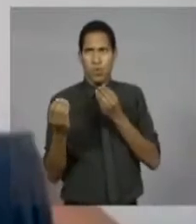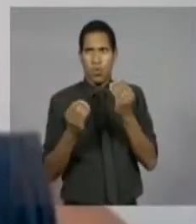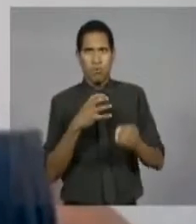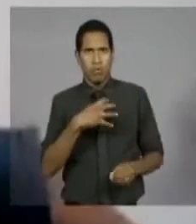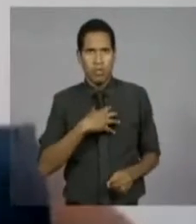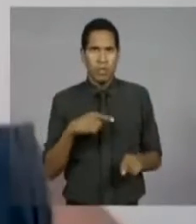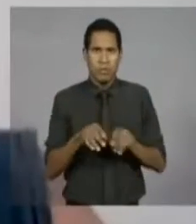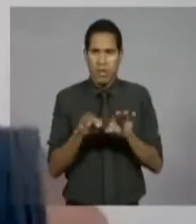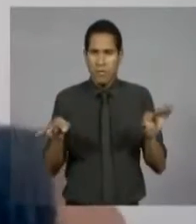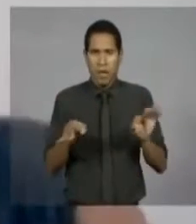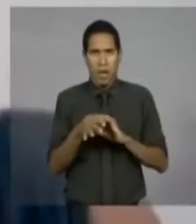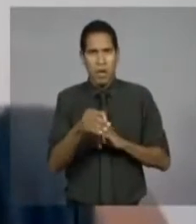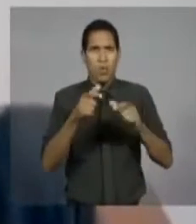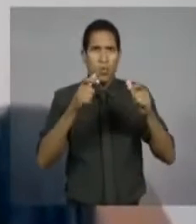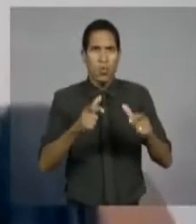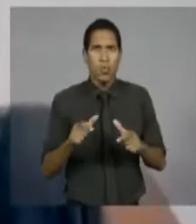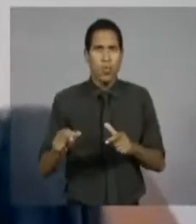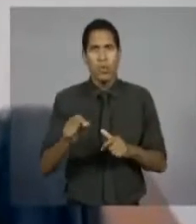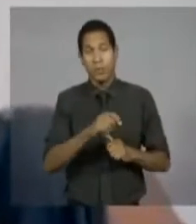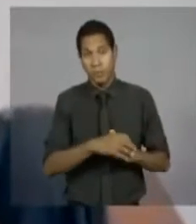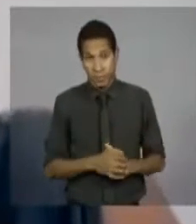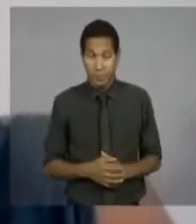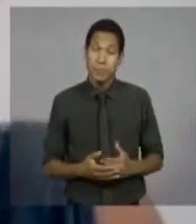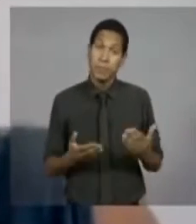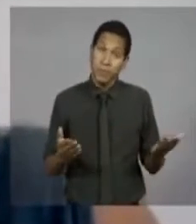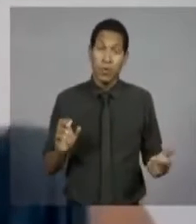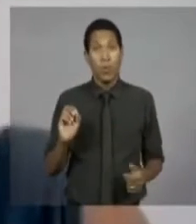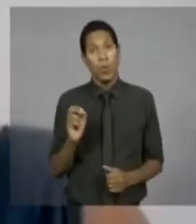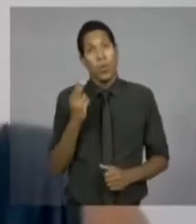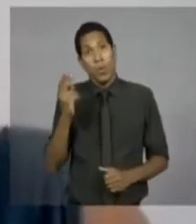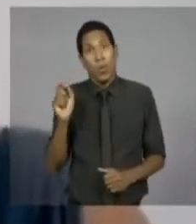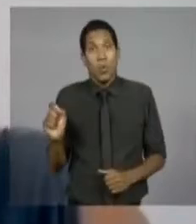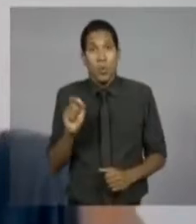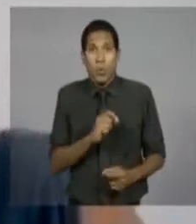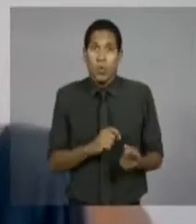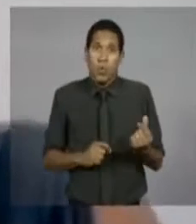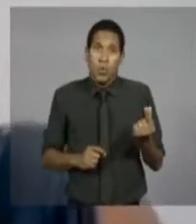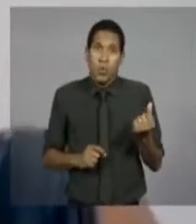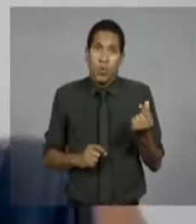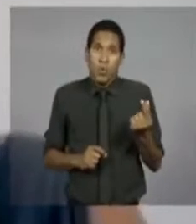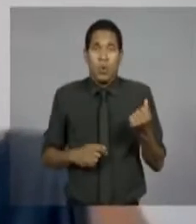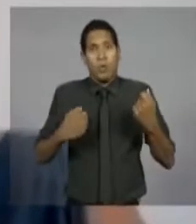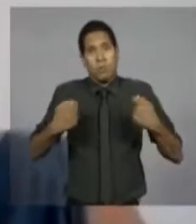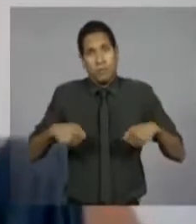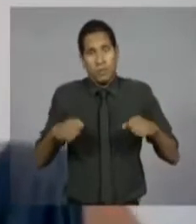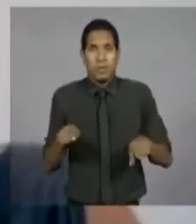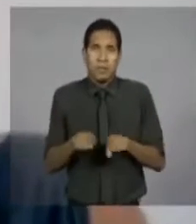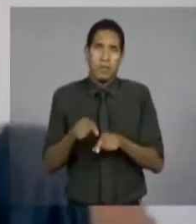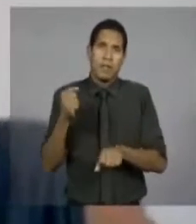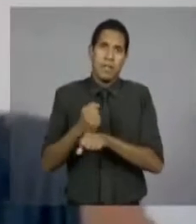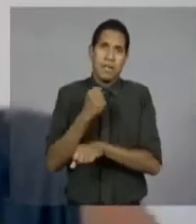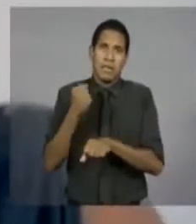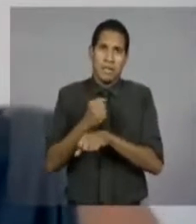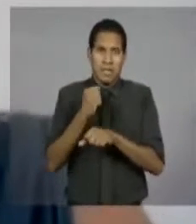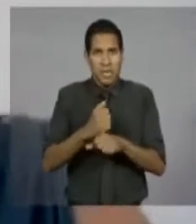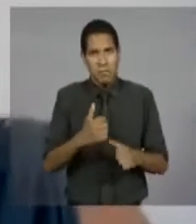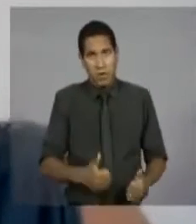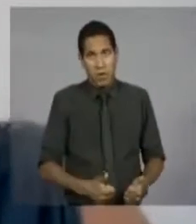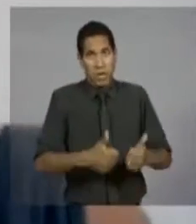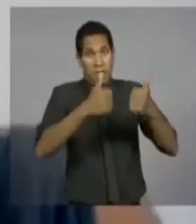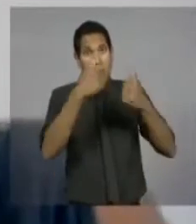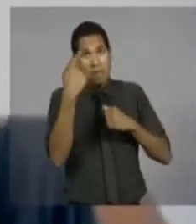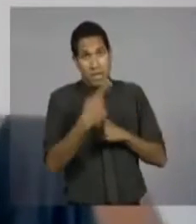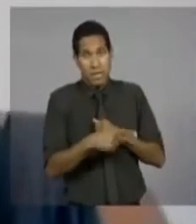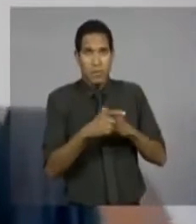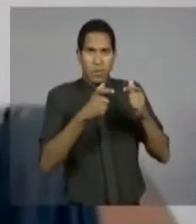as dimensões, a localização, ou que esse recurso seja usado para reformas de melhoria nos imóveis.